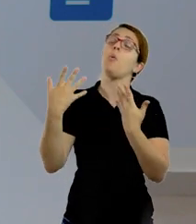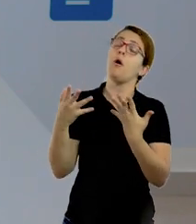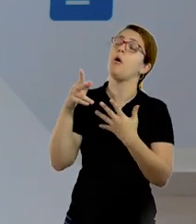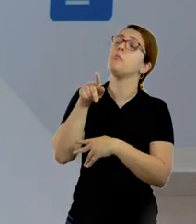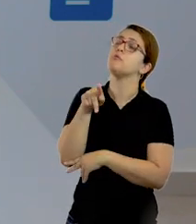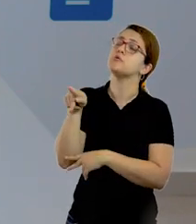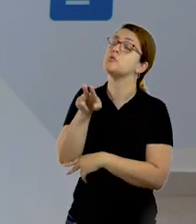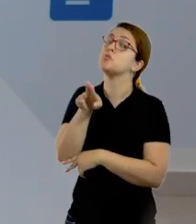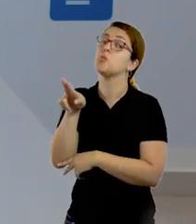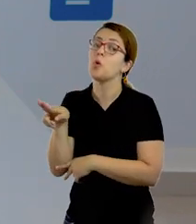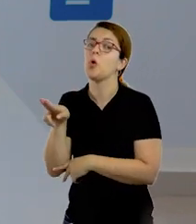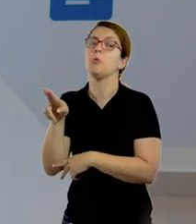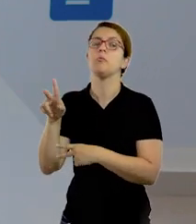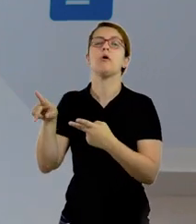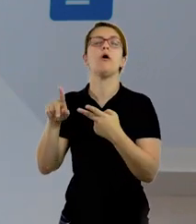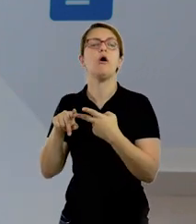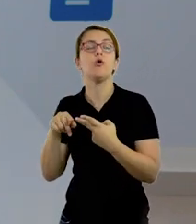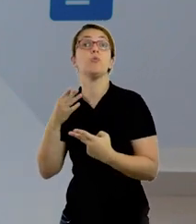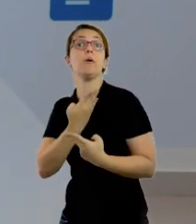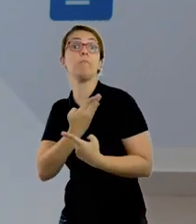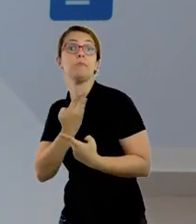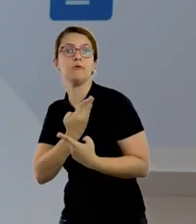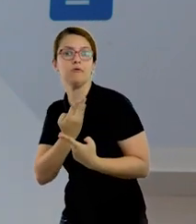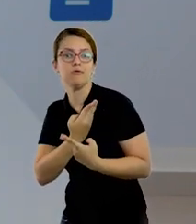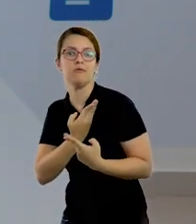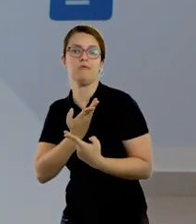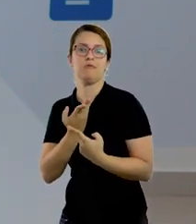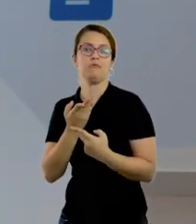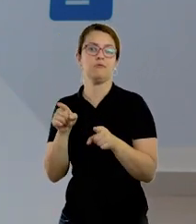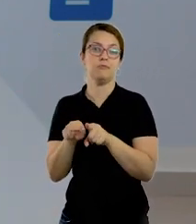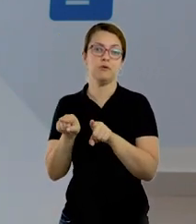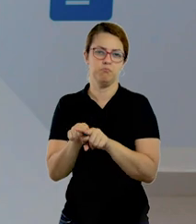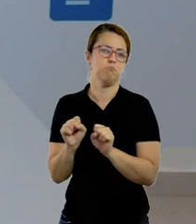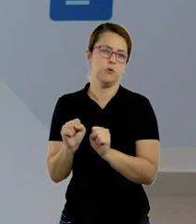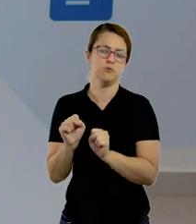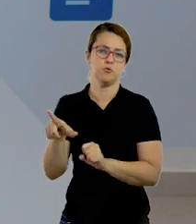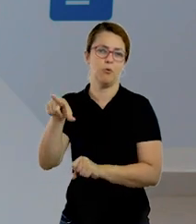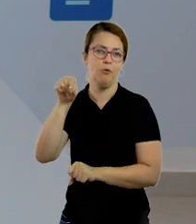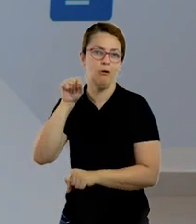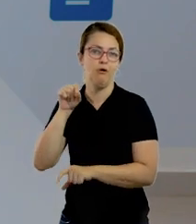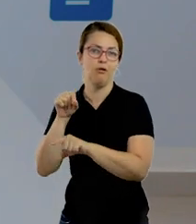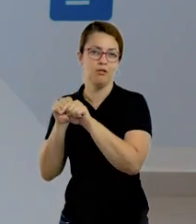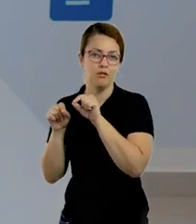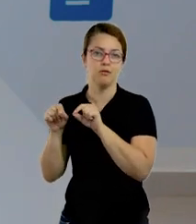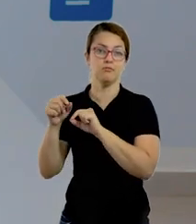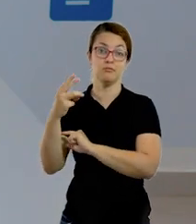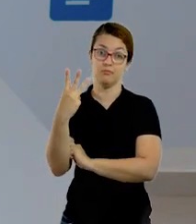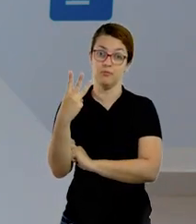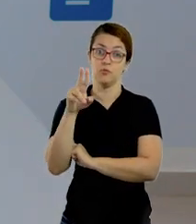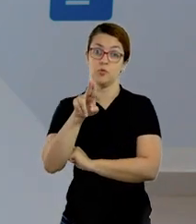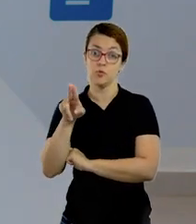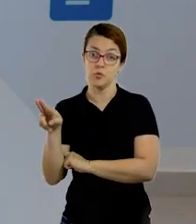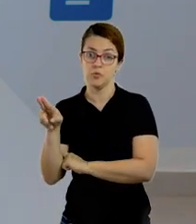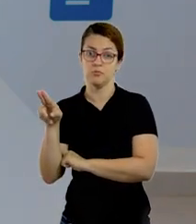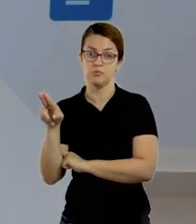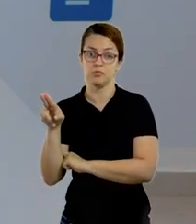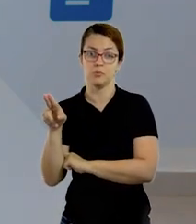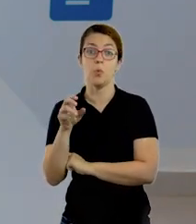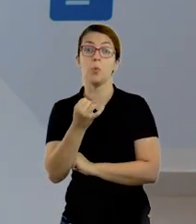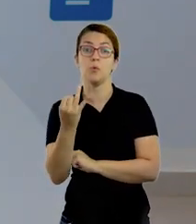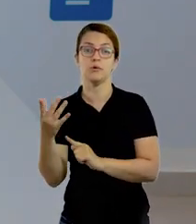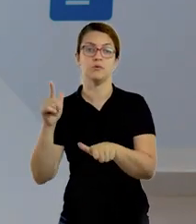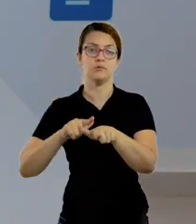da professora, o nome dos coleguinhas. Escolhe três nomes, escreve numa folha e você faz a